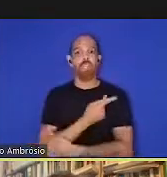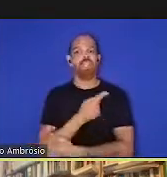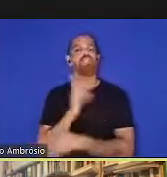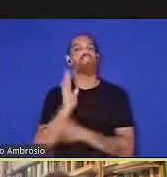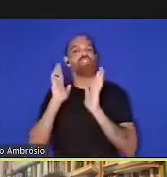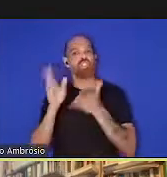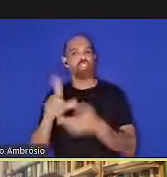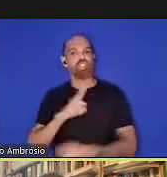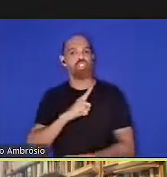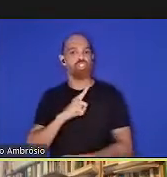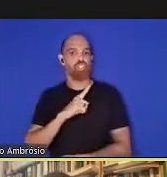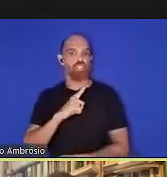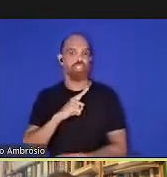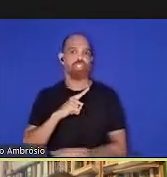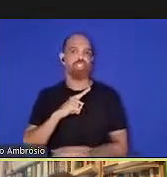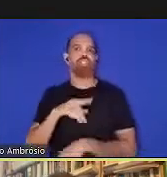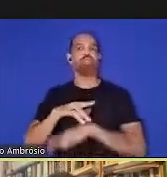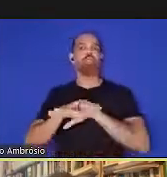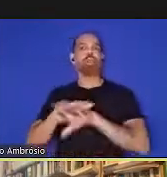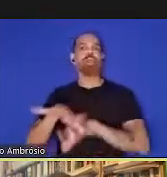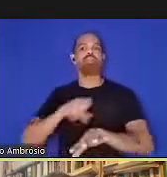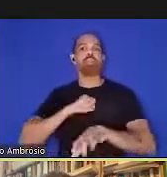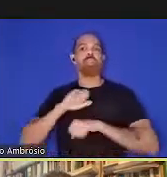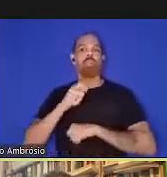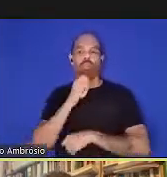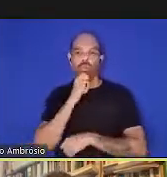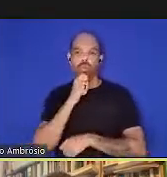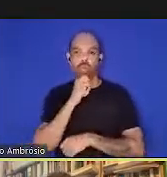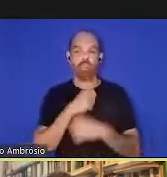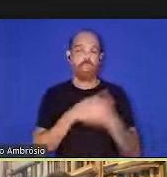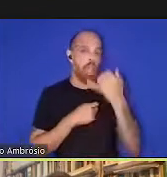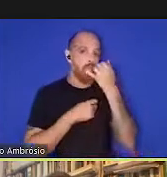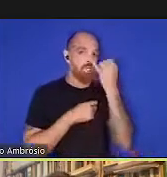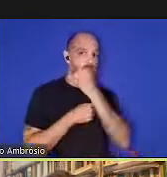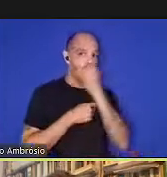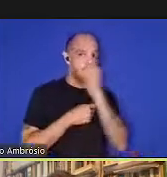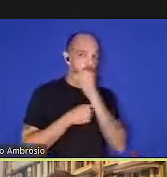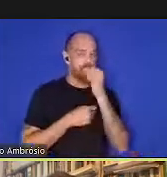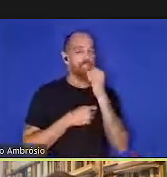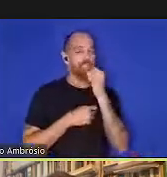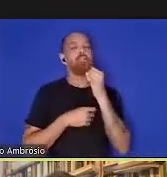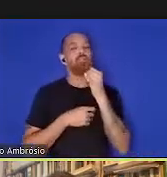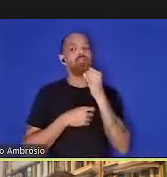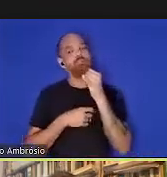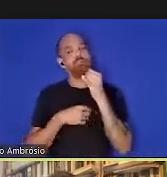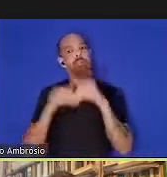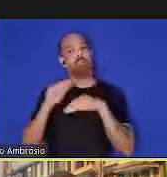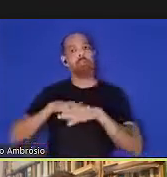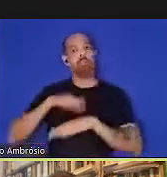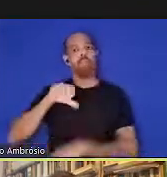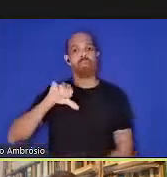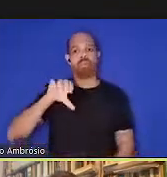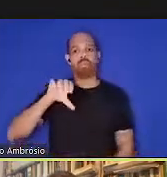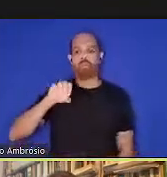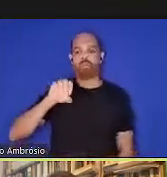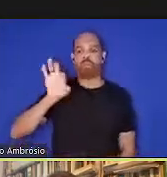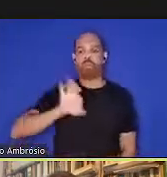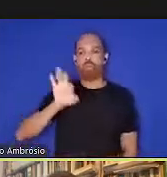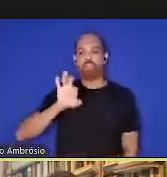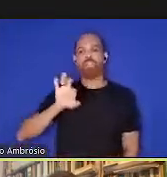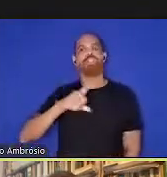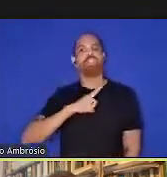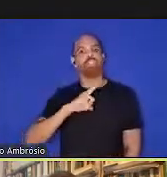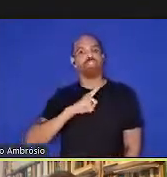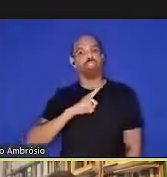não transmissíveis. E na Itália, mais de 90% tinham condições